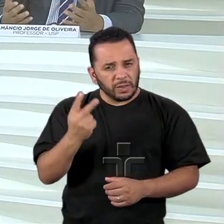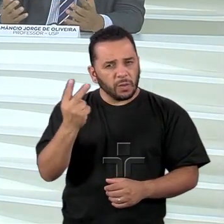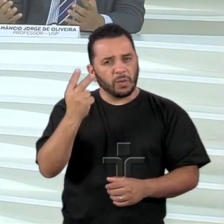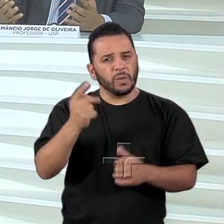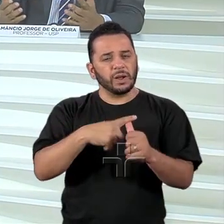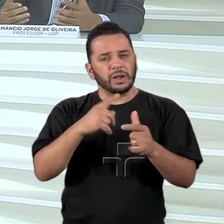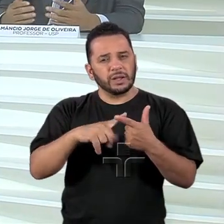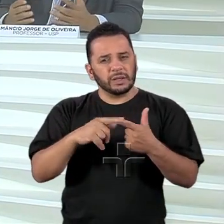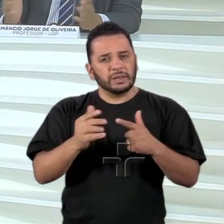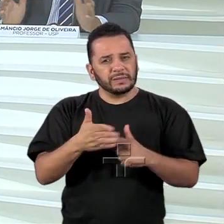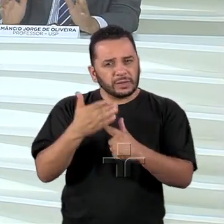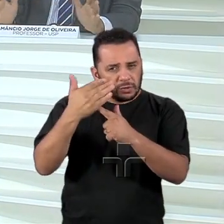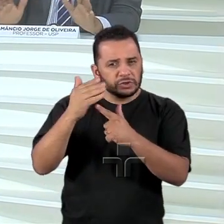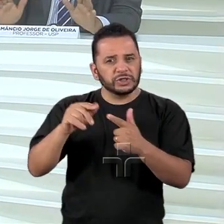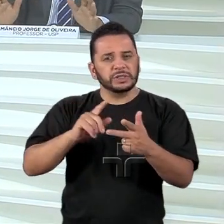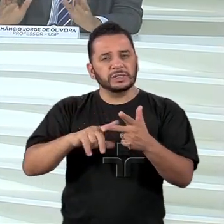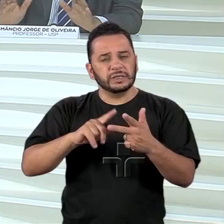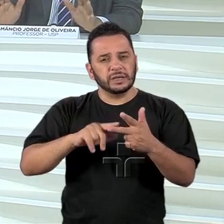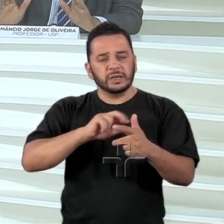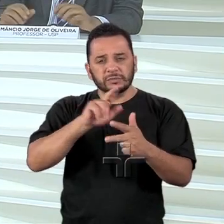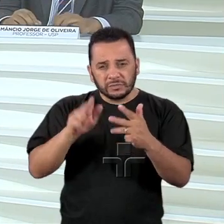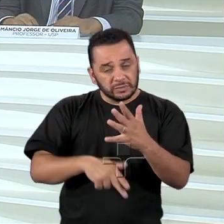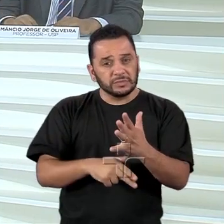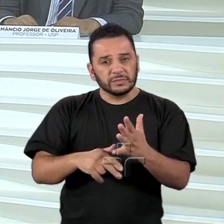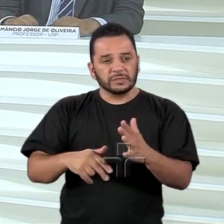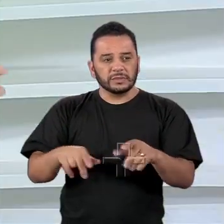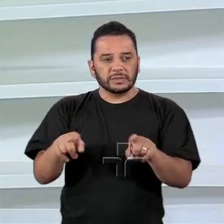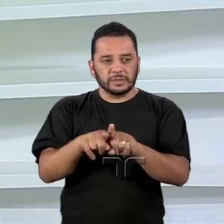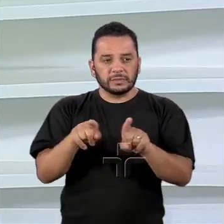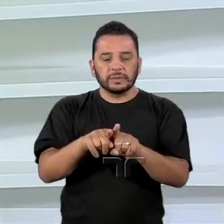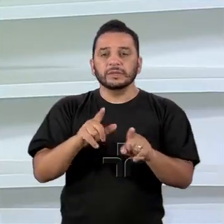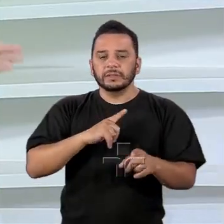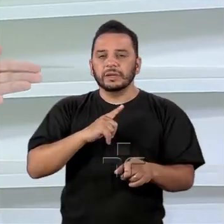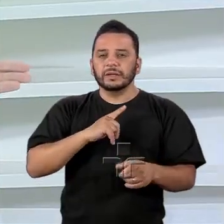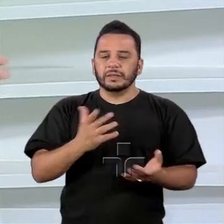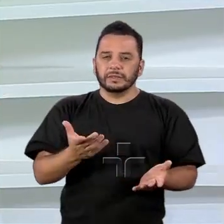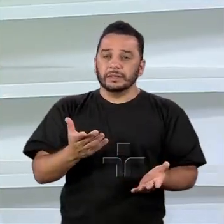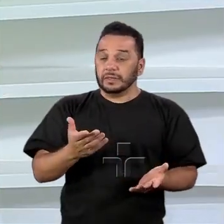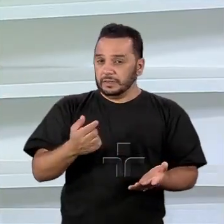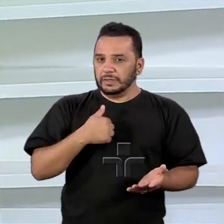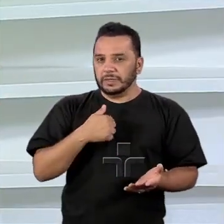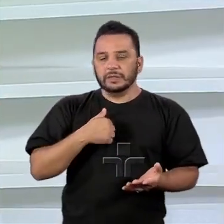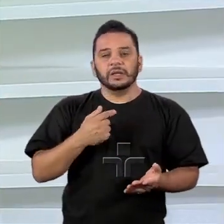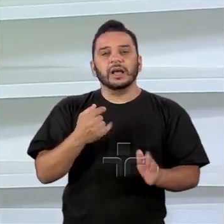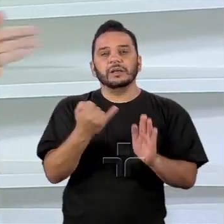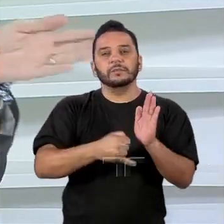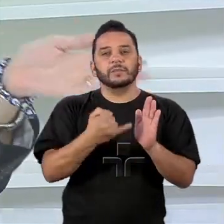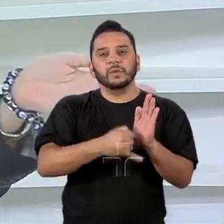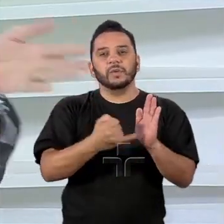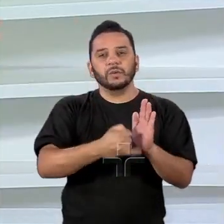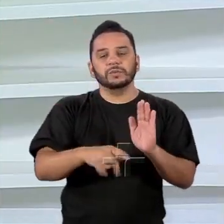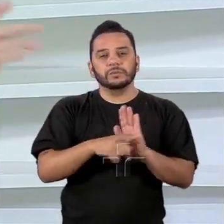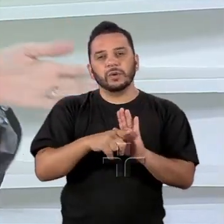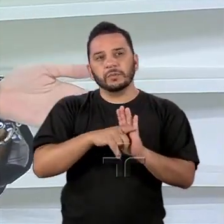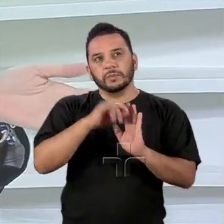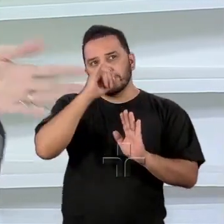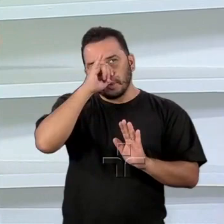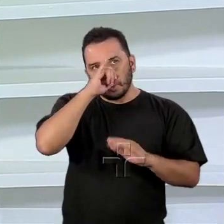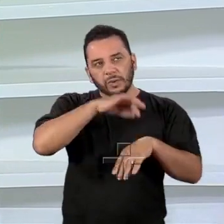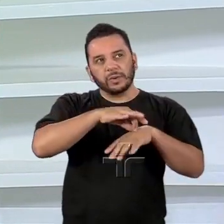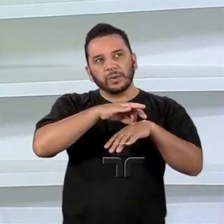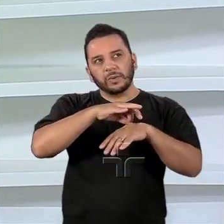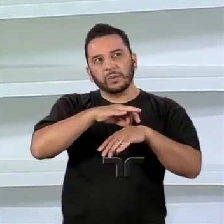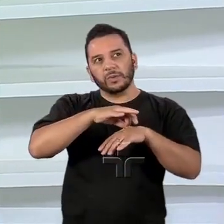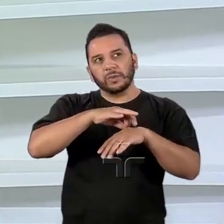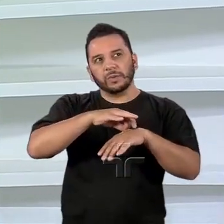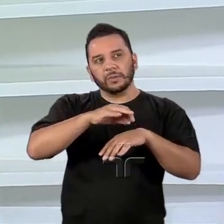e etc., tem que ser feito e aí é reforma doméstica. É, assim, pontualmente. tem agora tarifa para o porco, carne de porco americano,